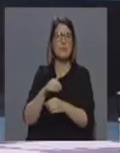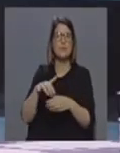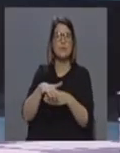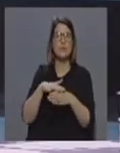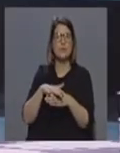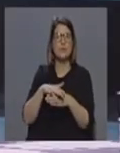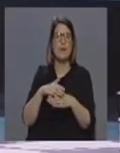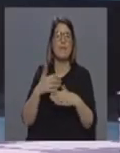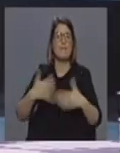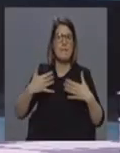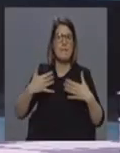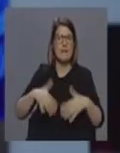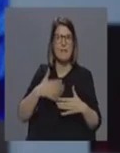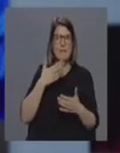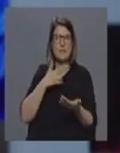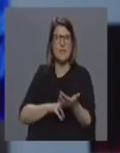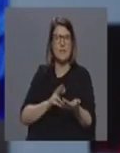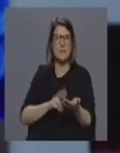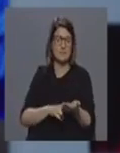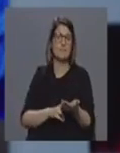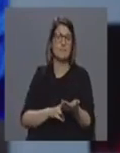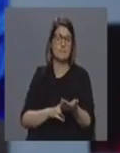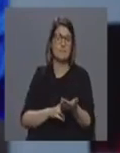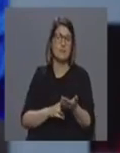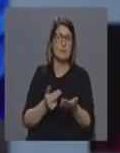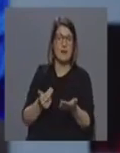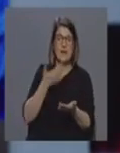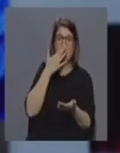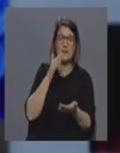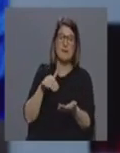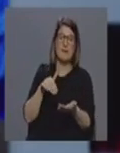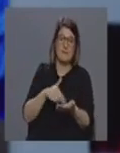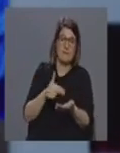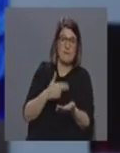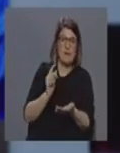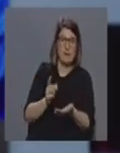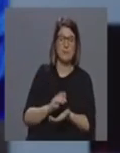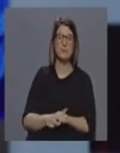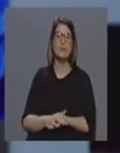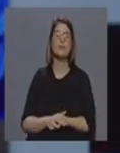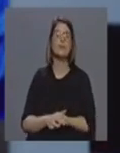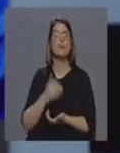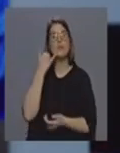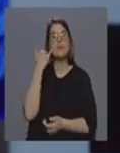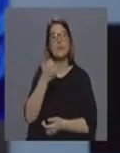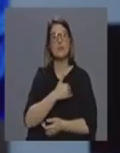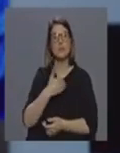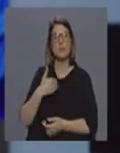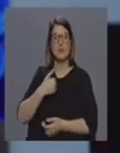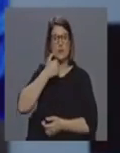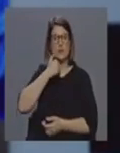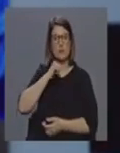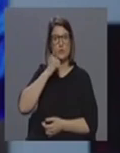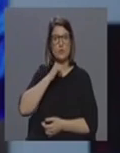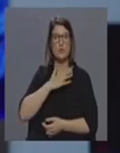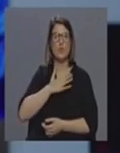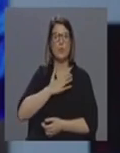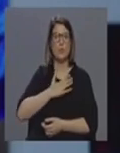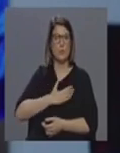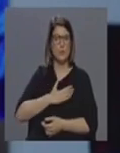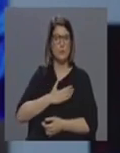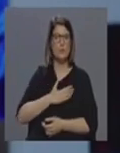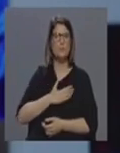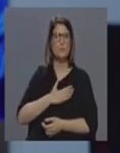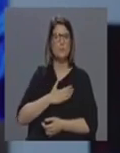eventualmente necessários mesmo acabam por ficar em espera sim a linha de saúde do Açores felizmente digamos assim desde a altura até